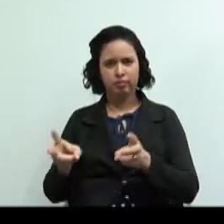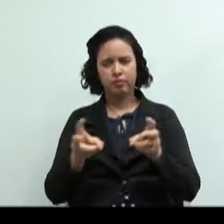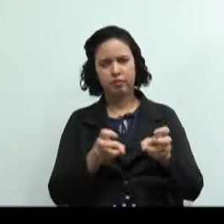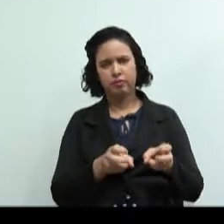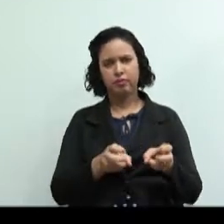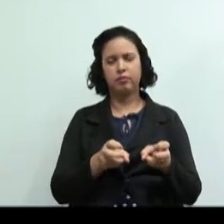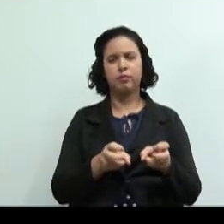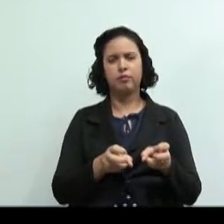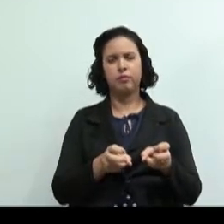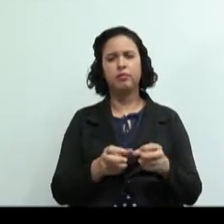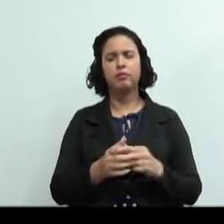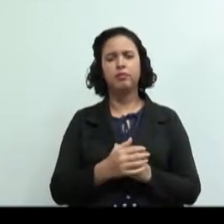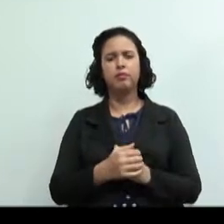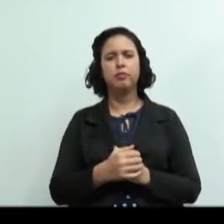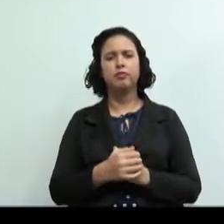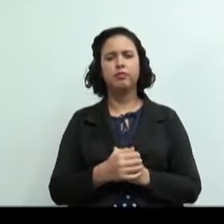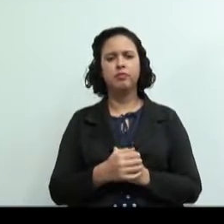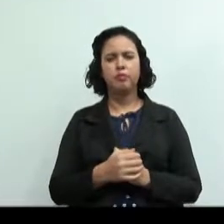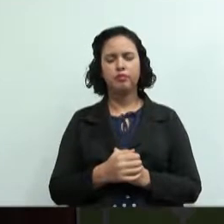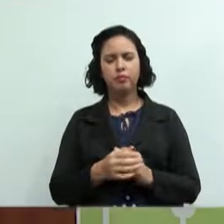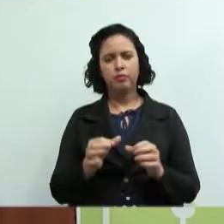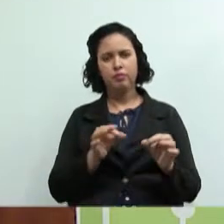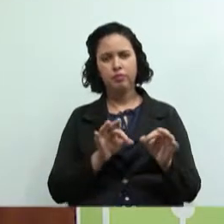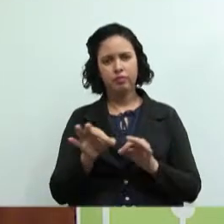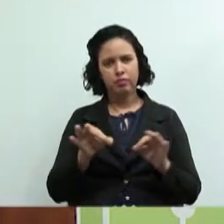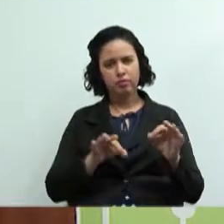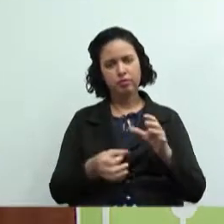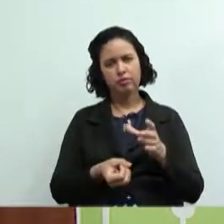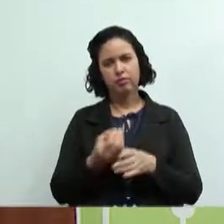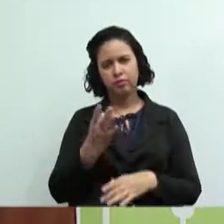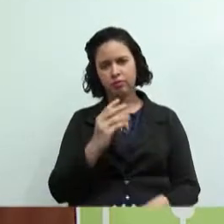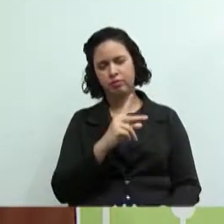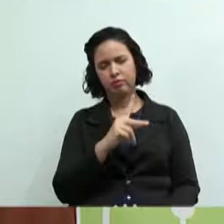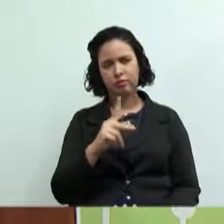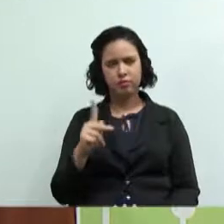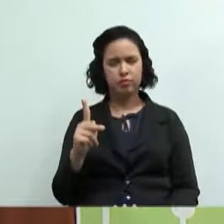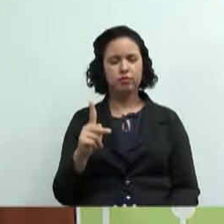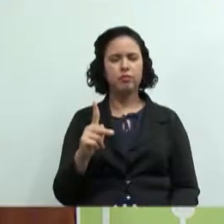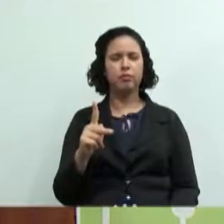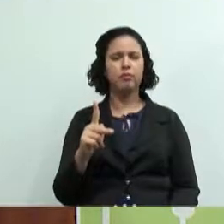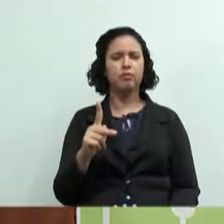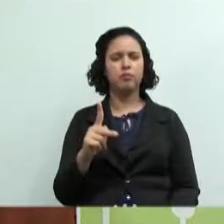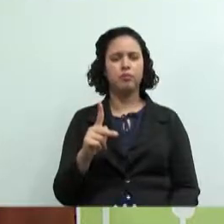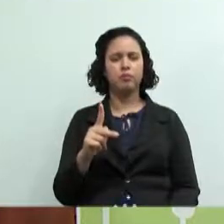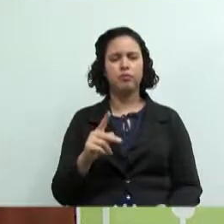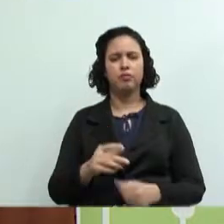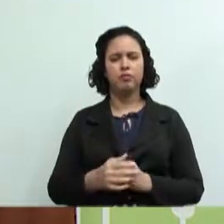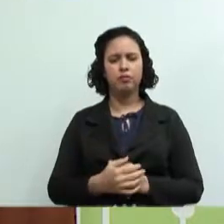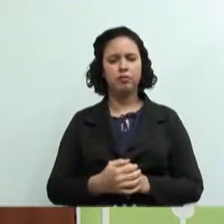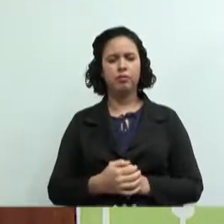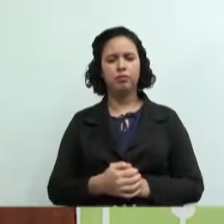desempregados que se organizam e constroem essa cooperativa de produção.